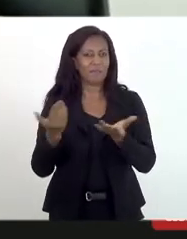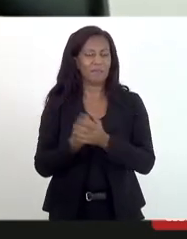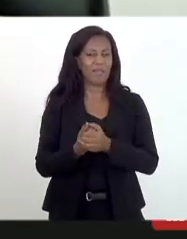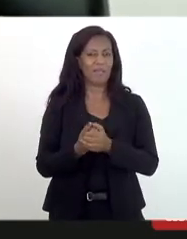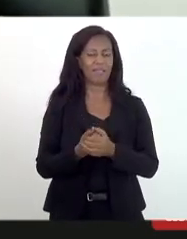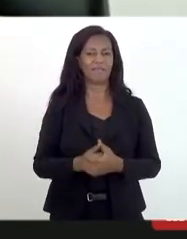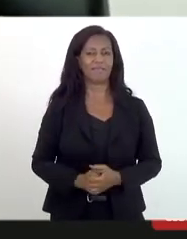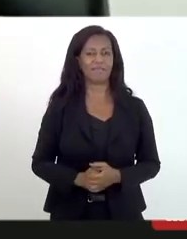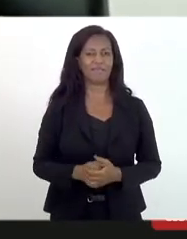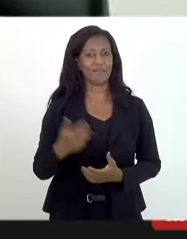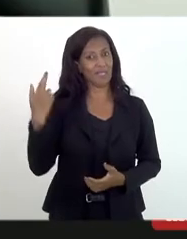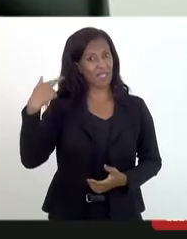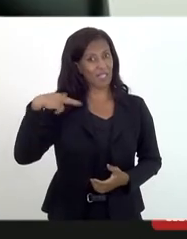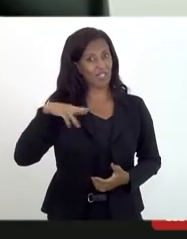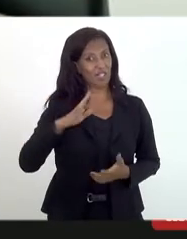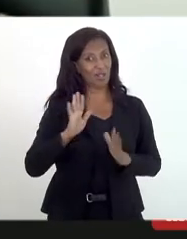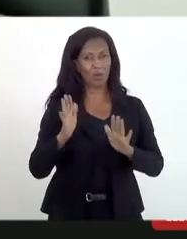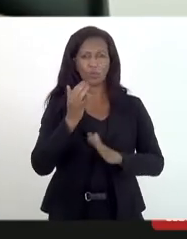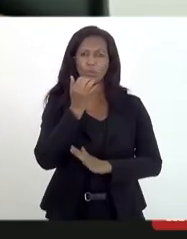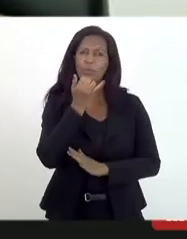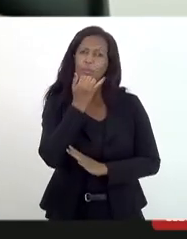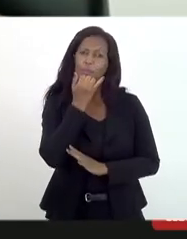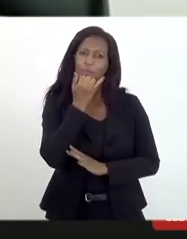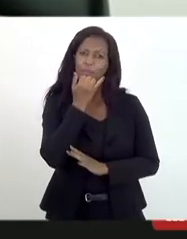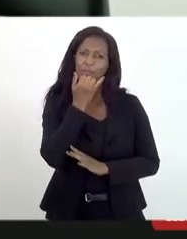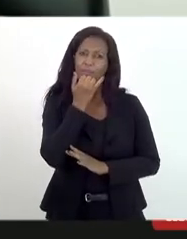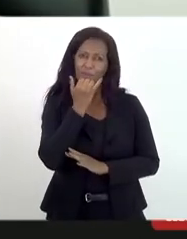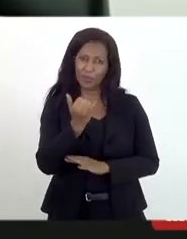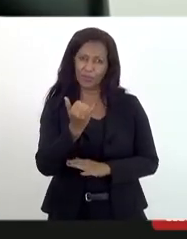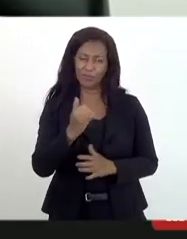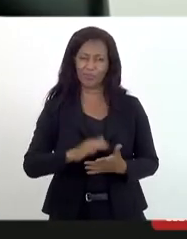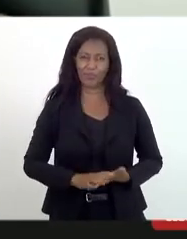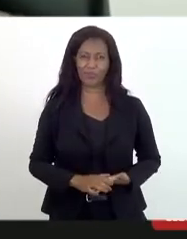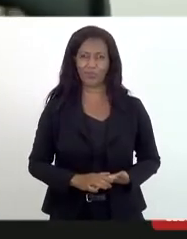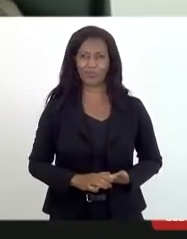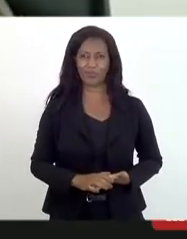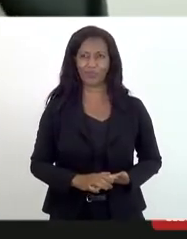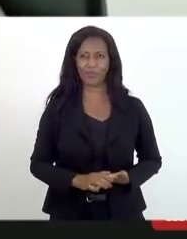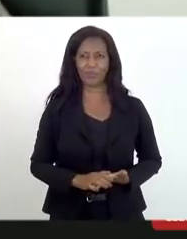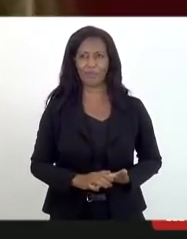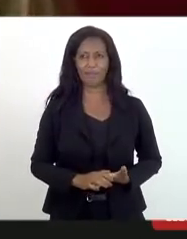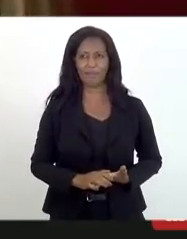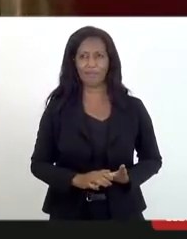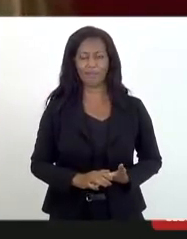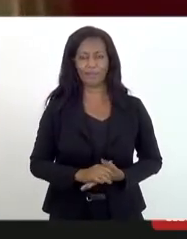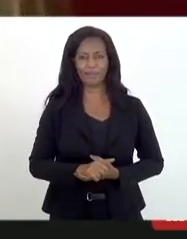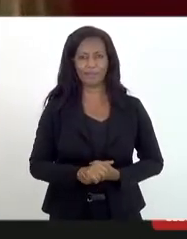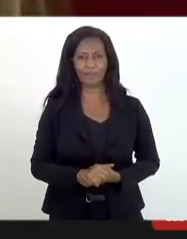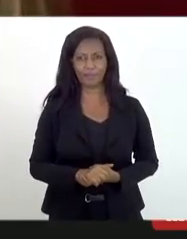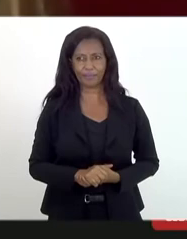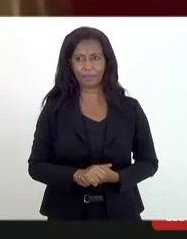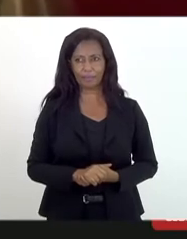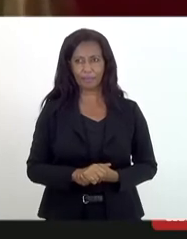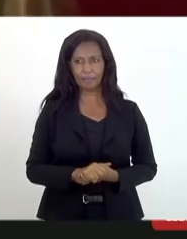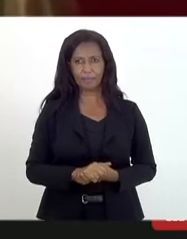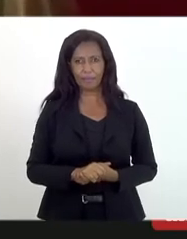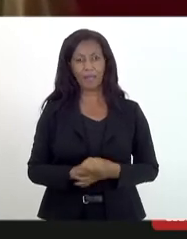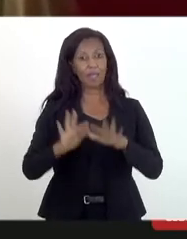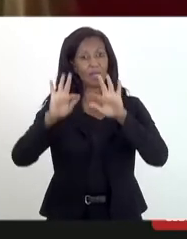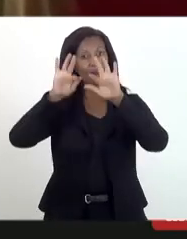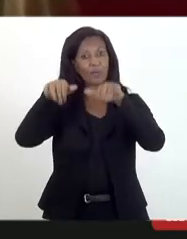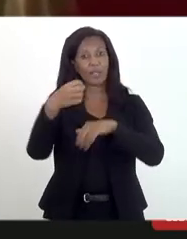na questão religiosa. se eu me perdoe fazer minha manifestação. Ao final, o doutor Jaime pode se